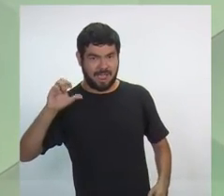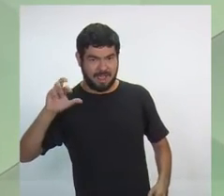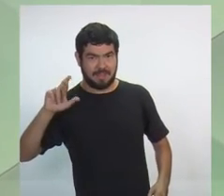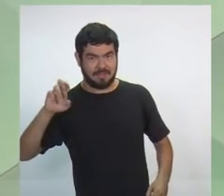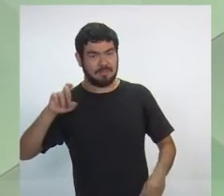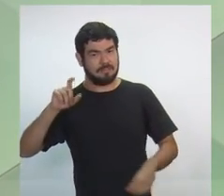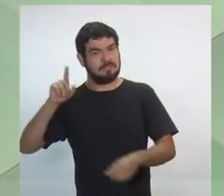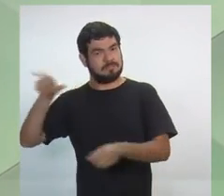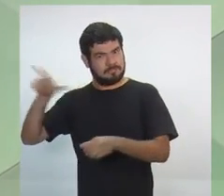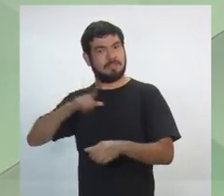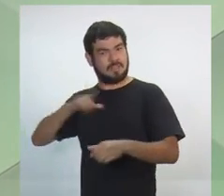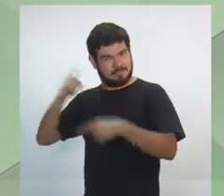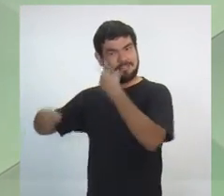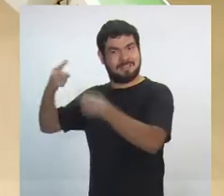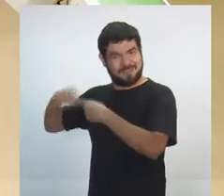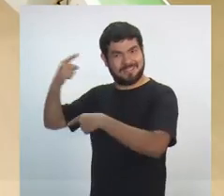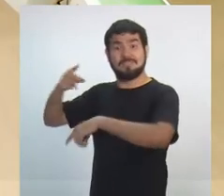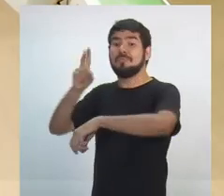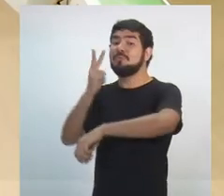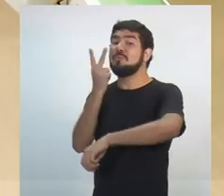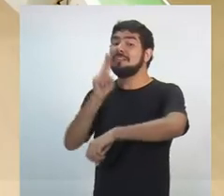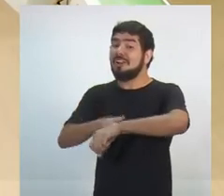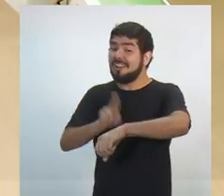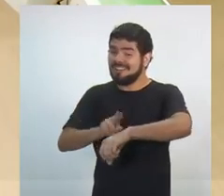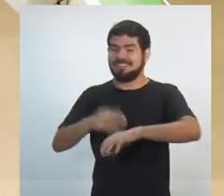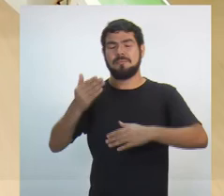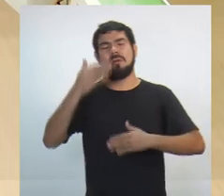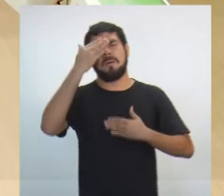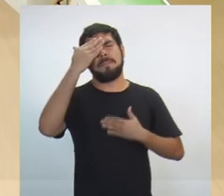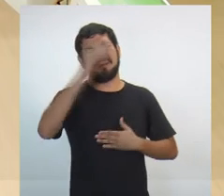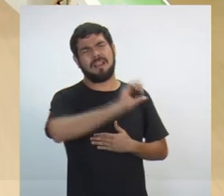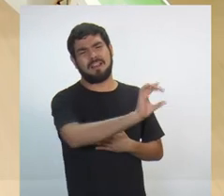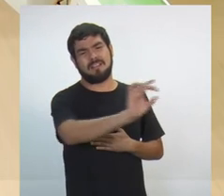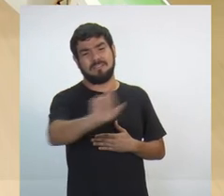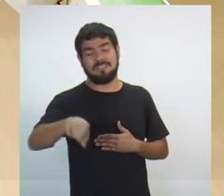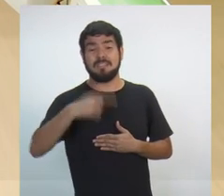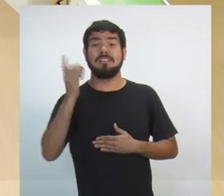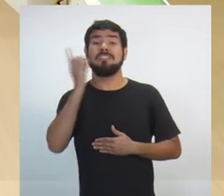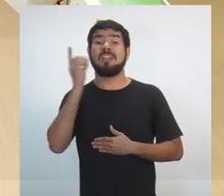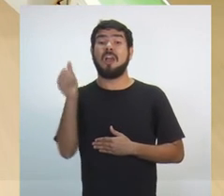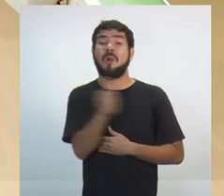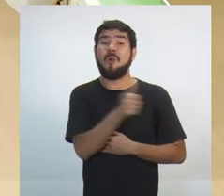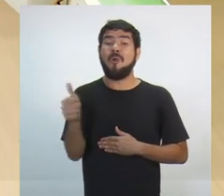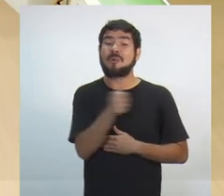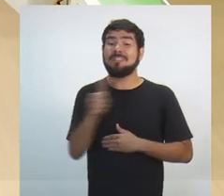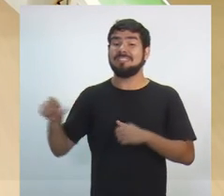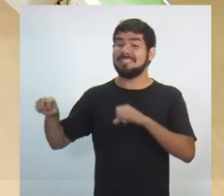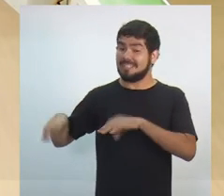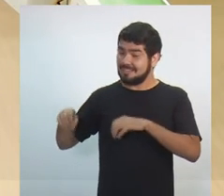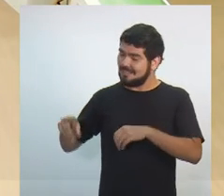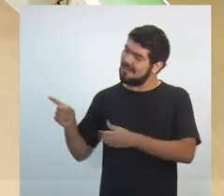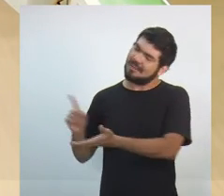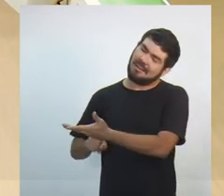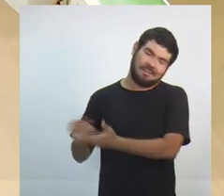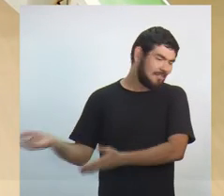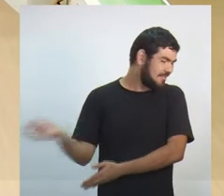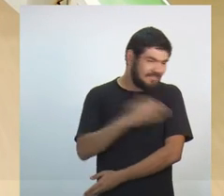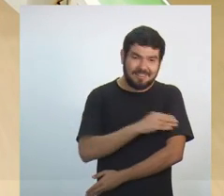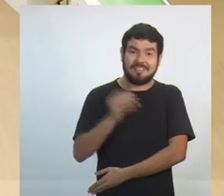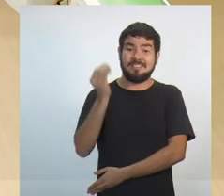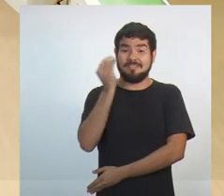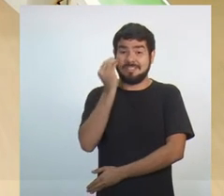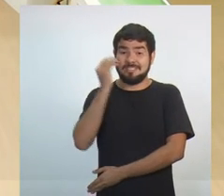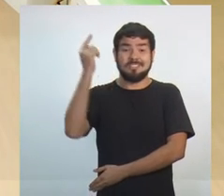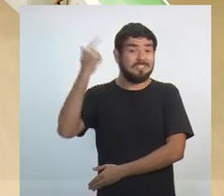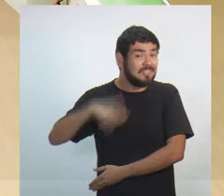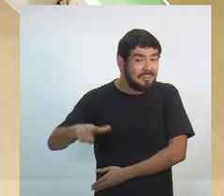mundo de Boca do Acre também acompanhar a gente. Mais uma vez muito obrigada para todos vocês. No dia 11 de setembro, todo mundo que acompanhou aqui as notícias desse debate